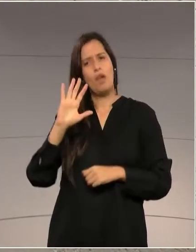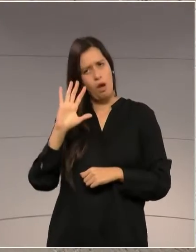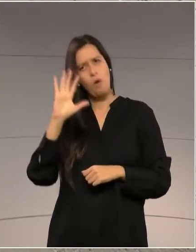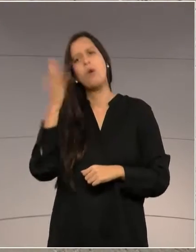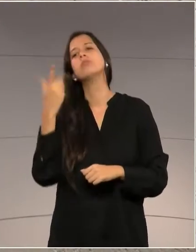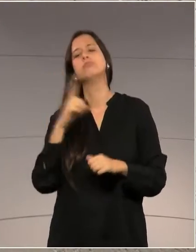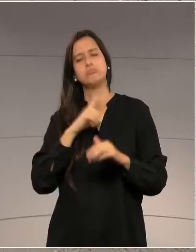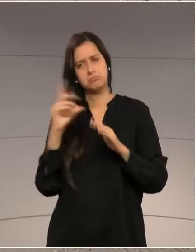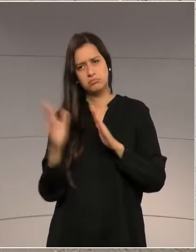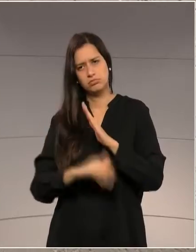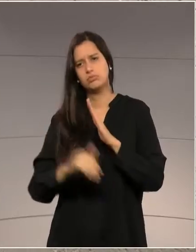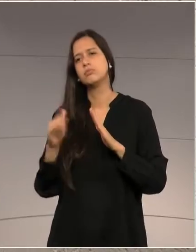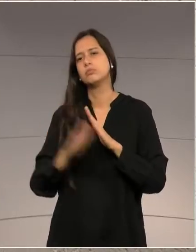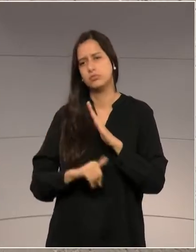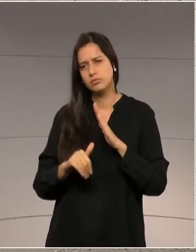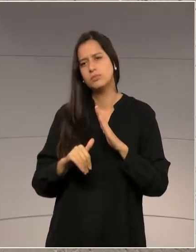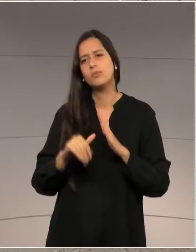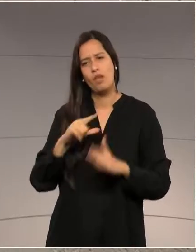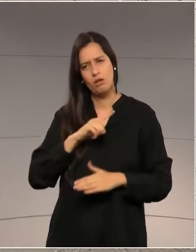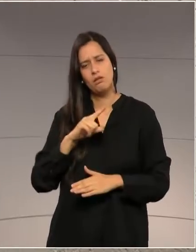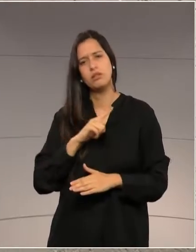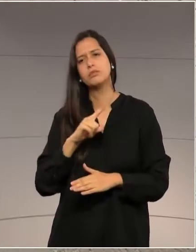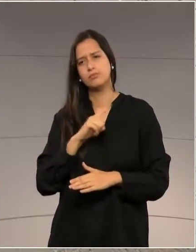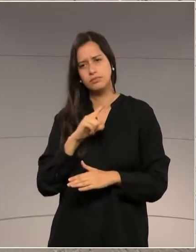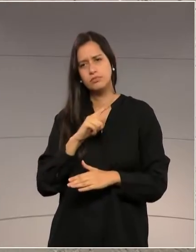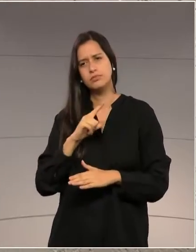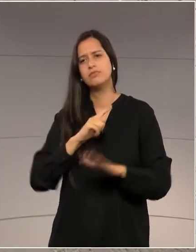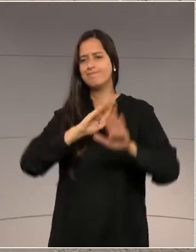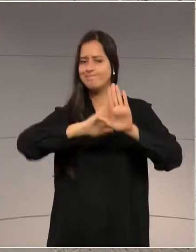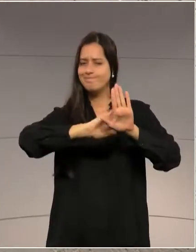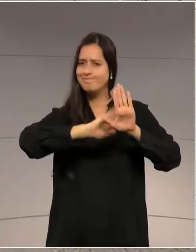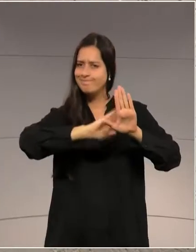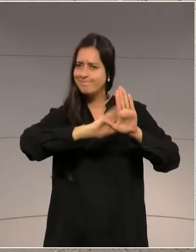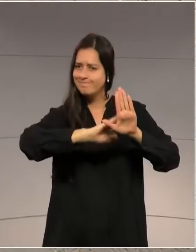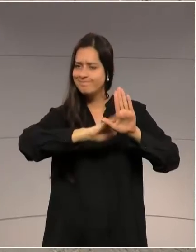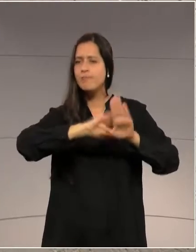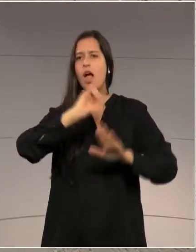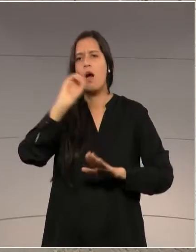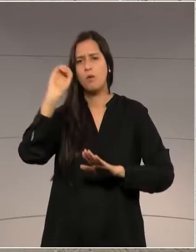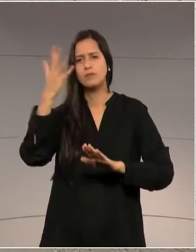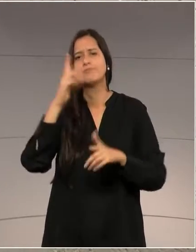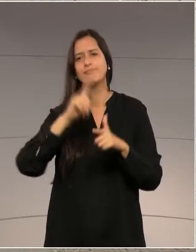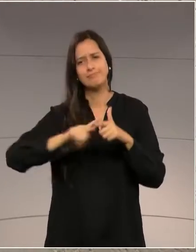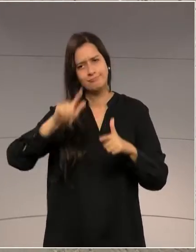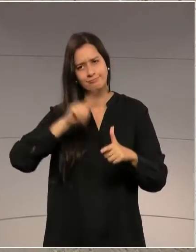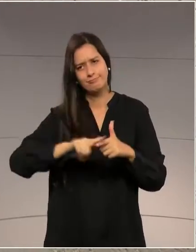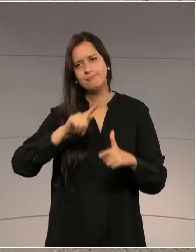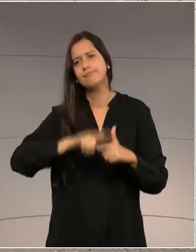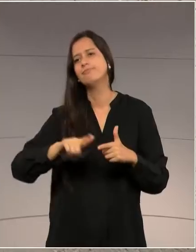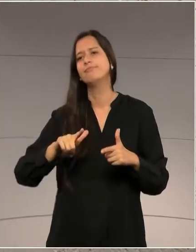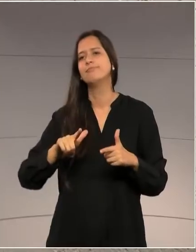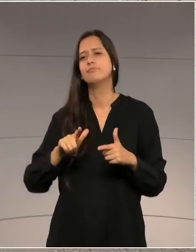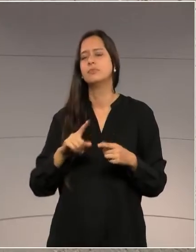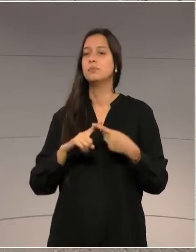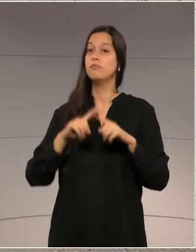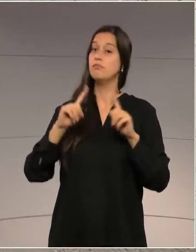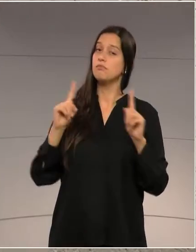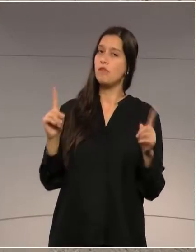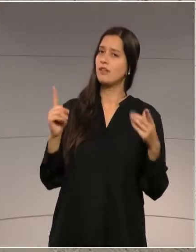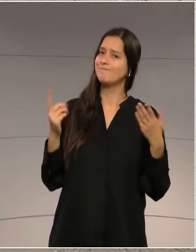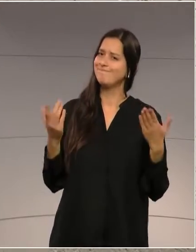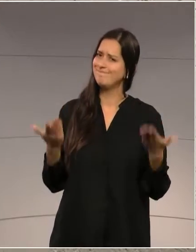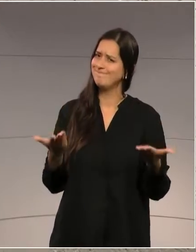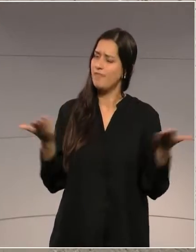deve, um agente público se corrompendo ou provocando corrupção. Agora, não é por conta disso